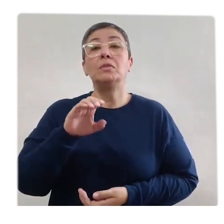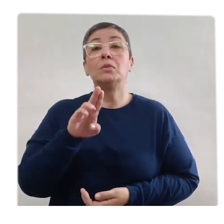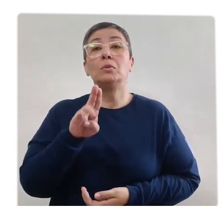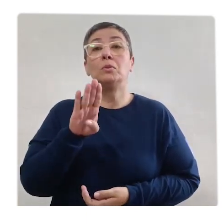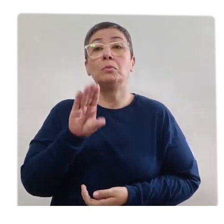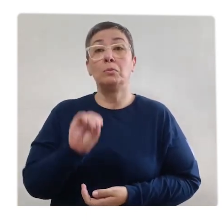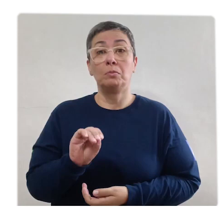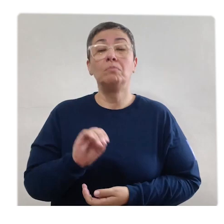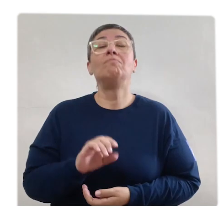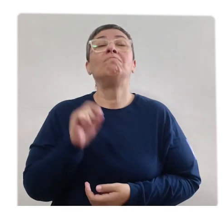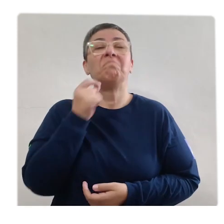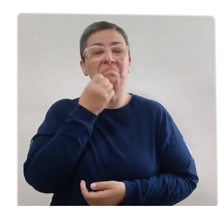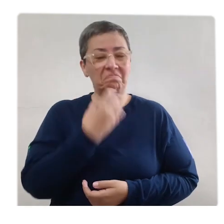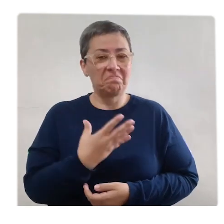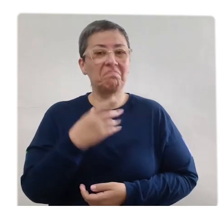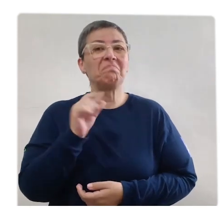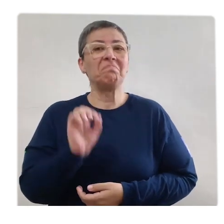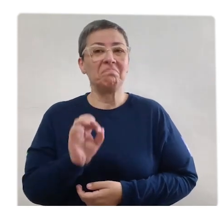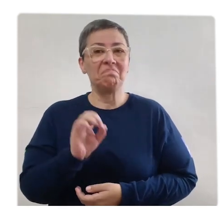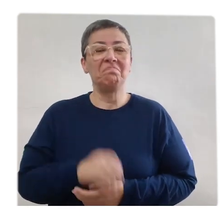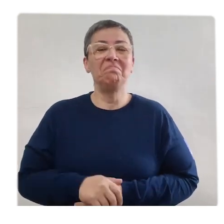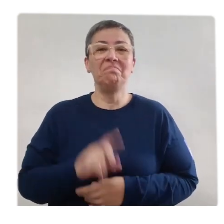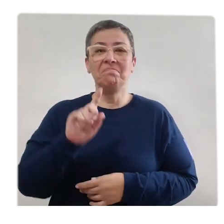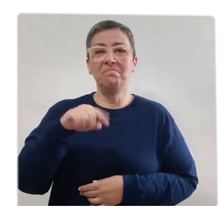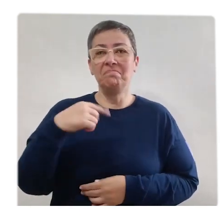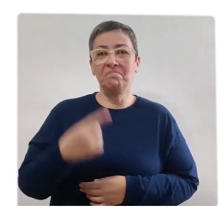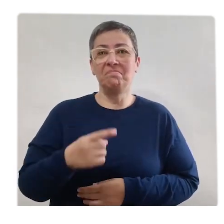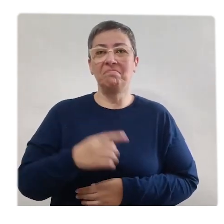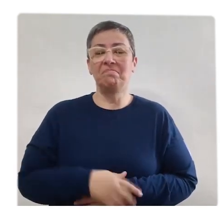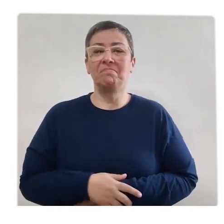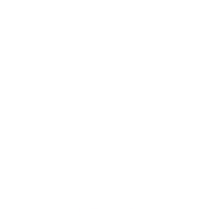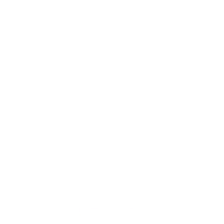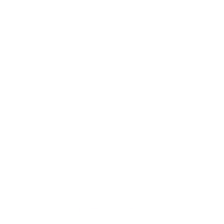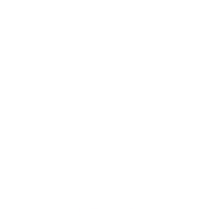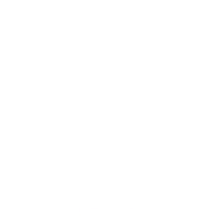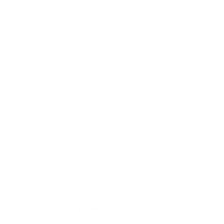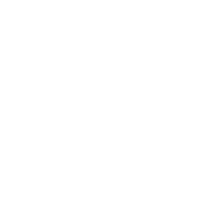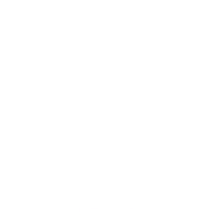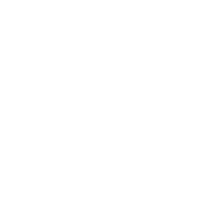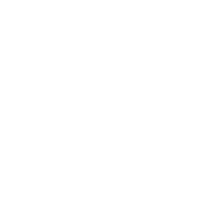Um cubo Muito bem Vamos para o próximo